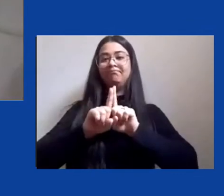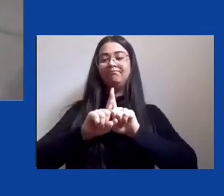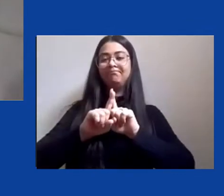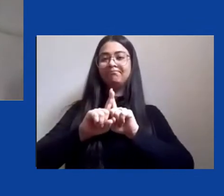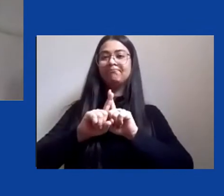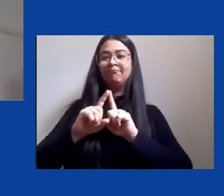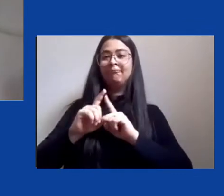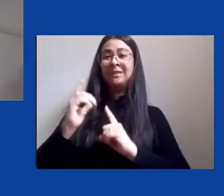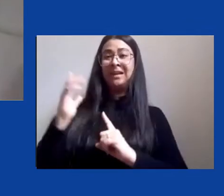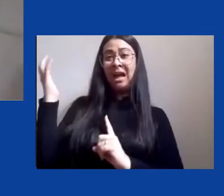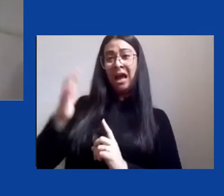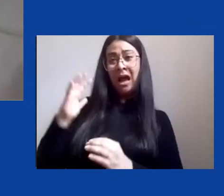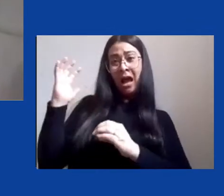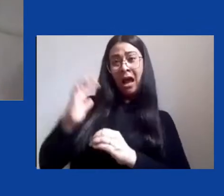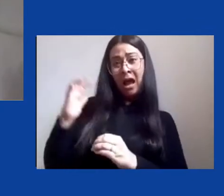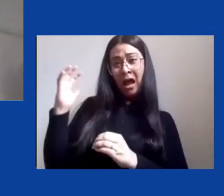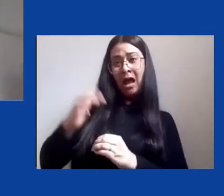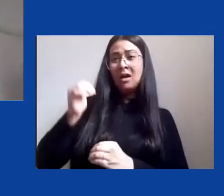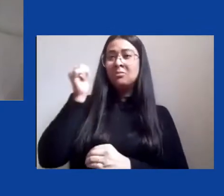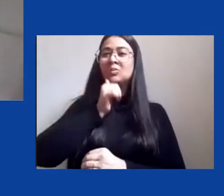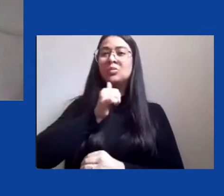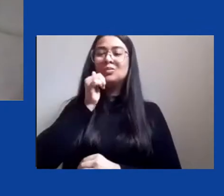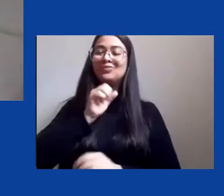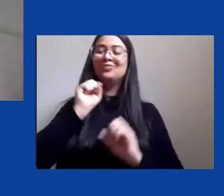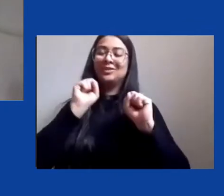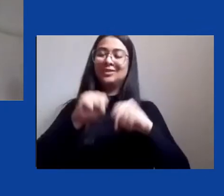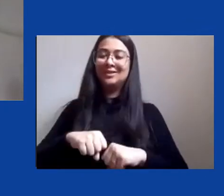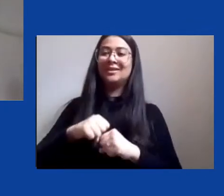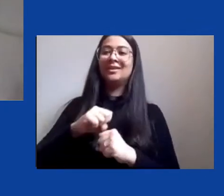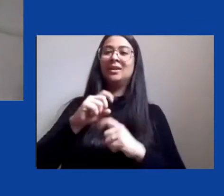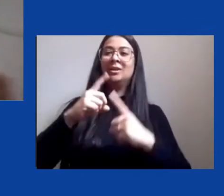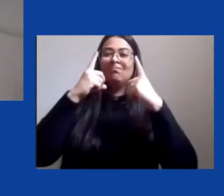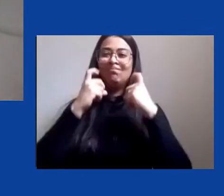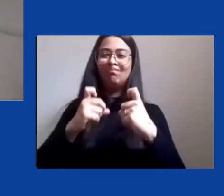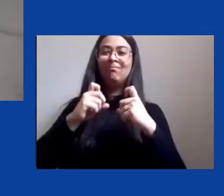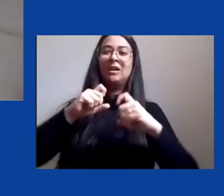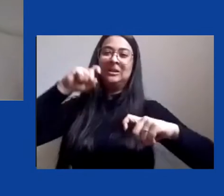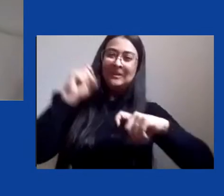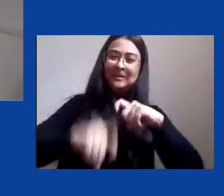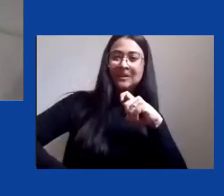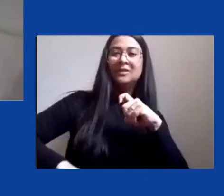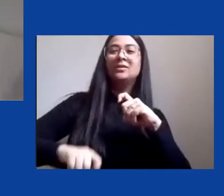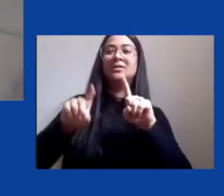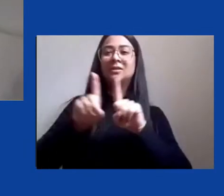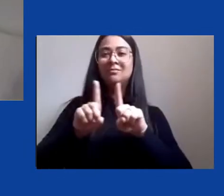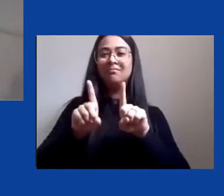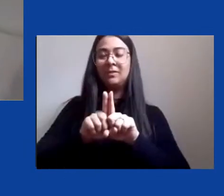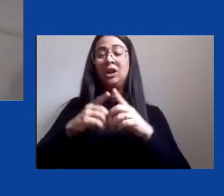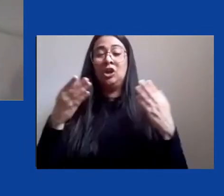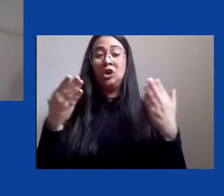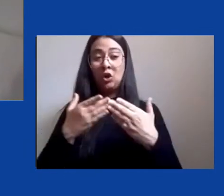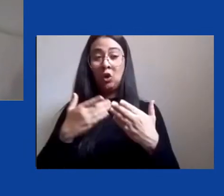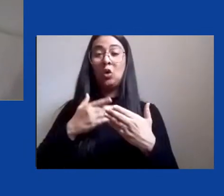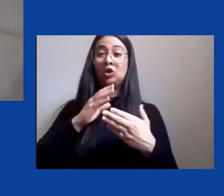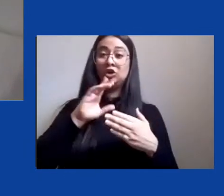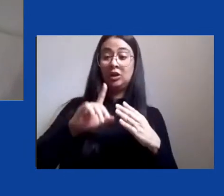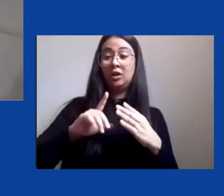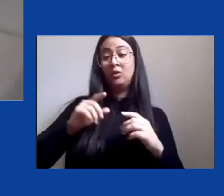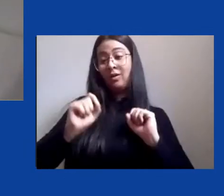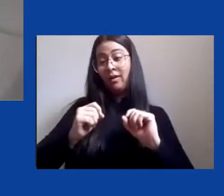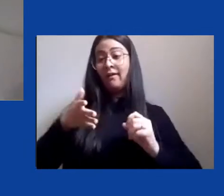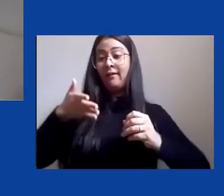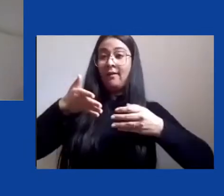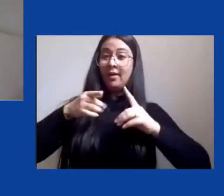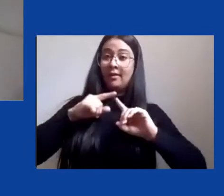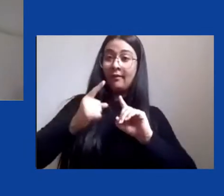corpos das mulheres indígenas que foram violentados estuprados e hoje originam a população nacional eles também foram